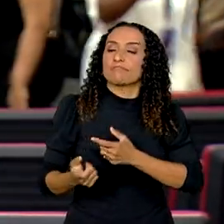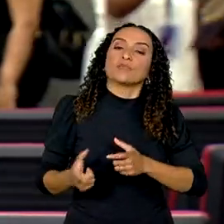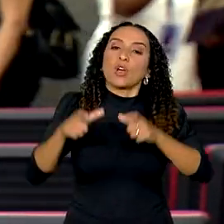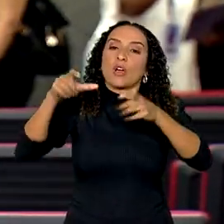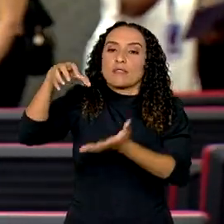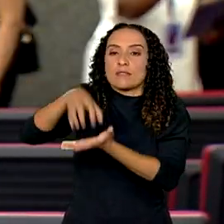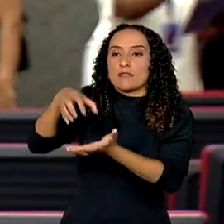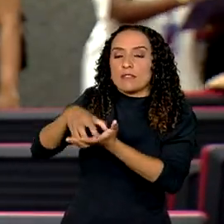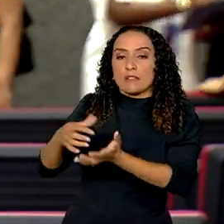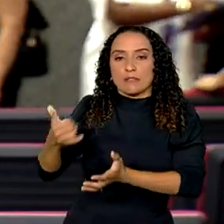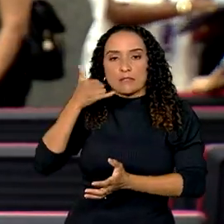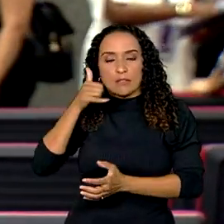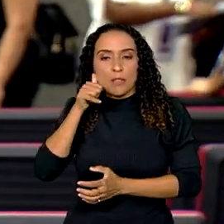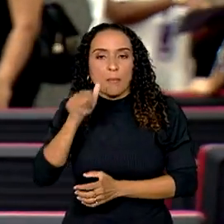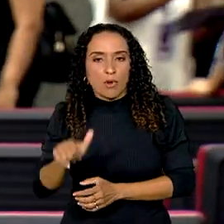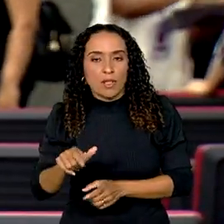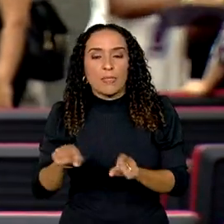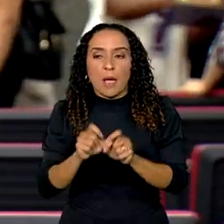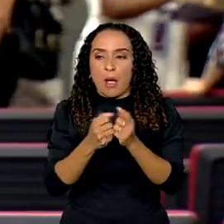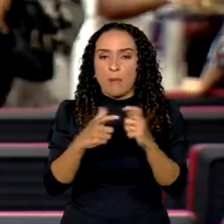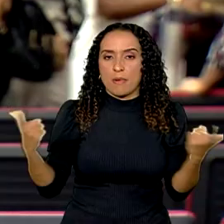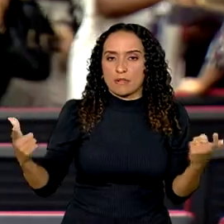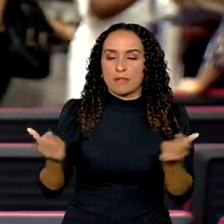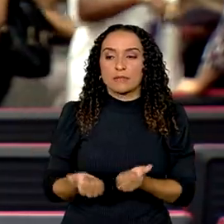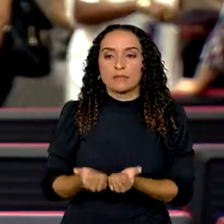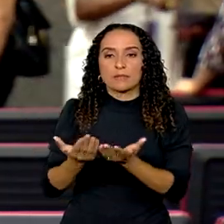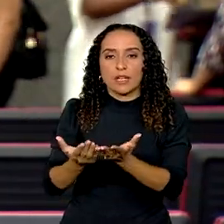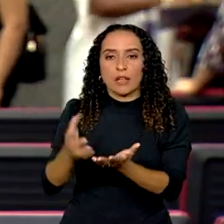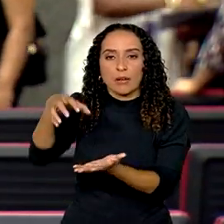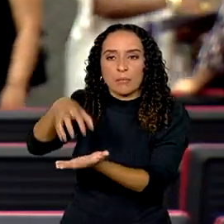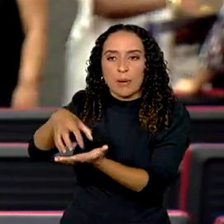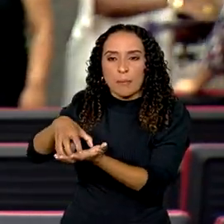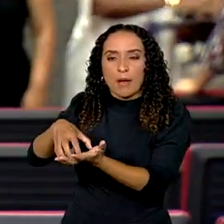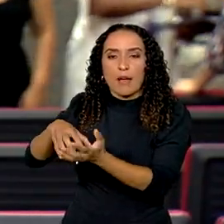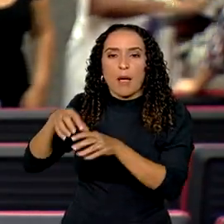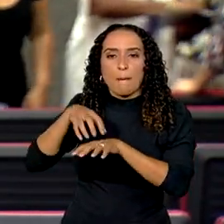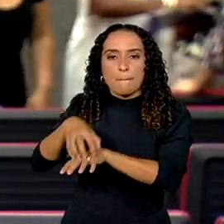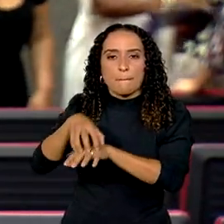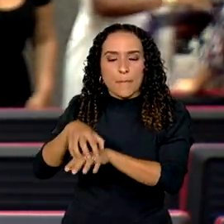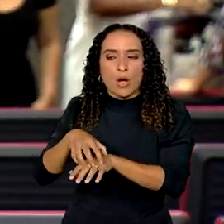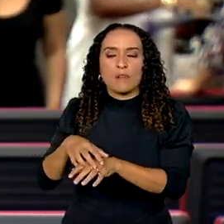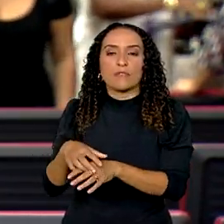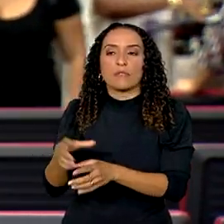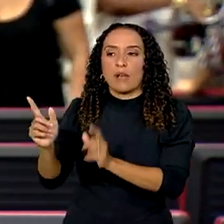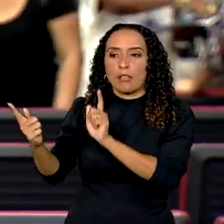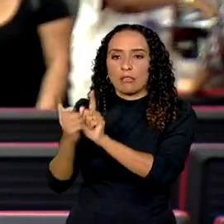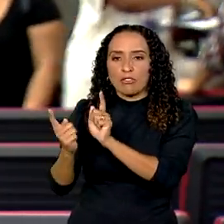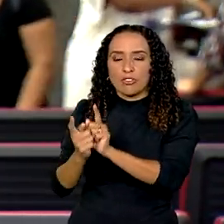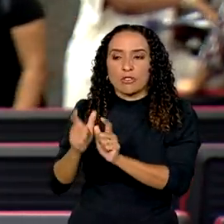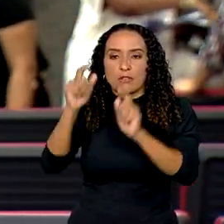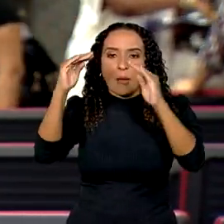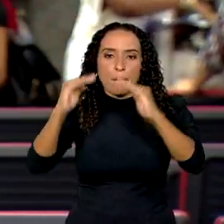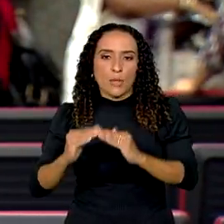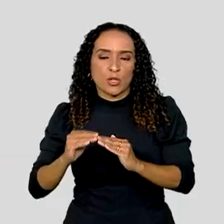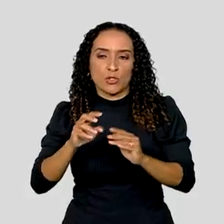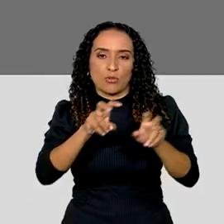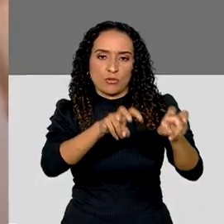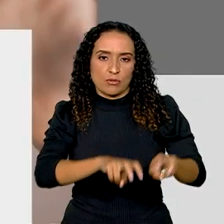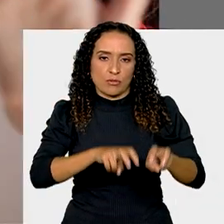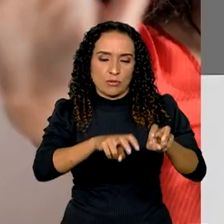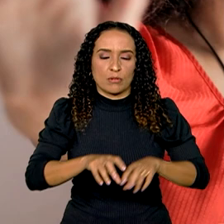Atendimento à Mulher e ampliação e entrega de unidades móveis de atendimento para moradoras do campo.